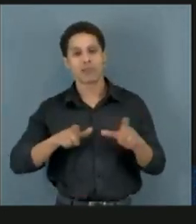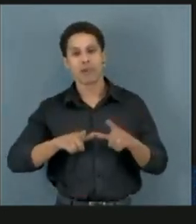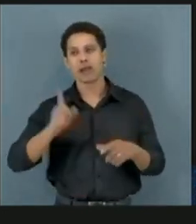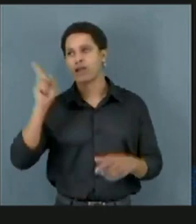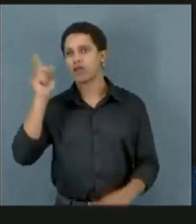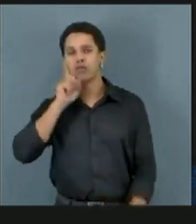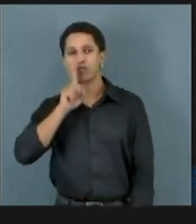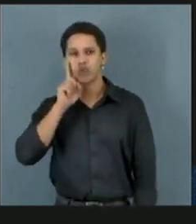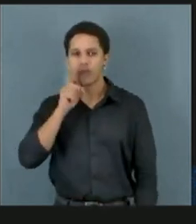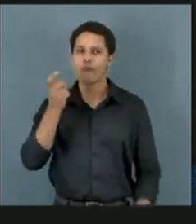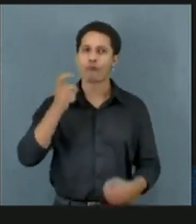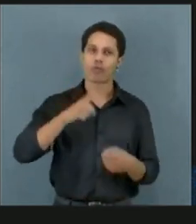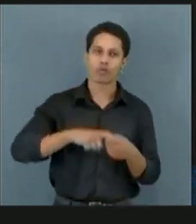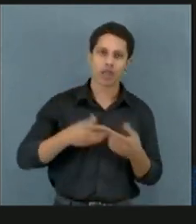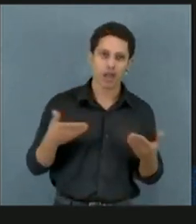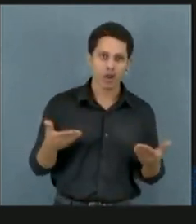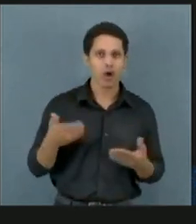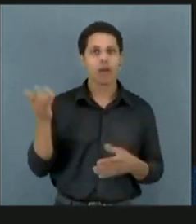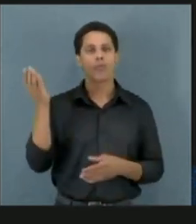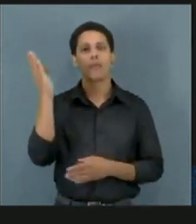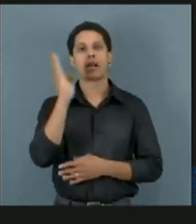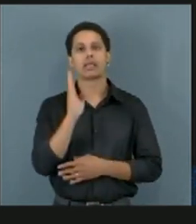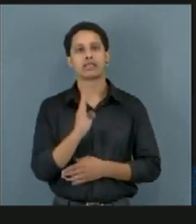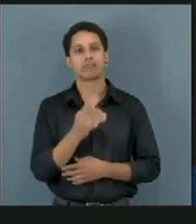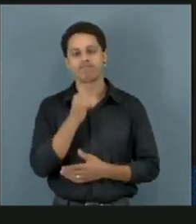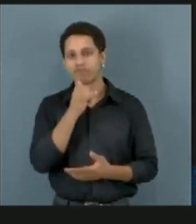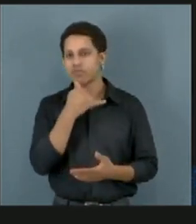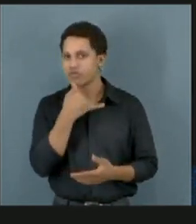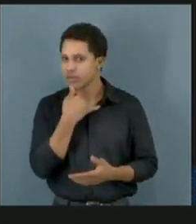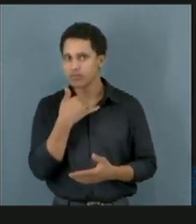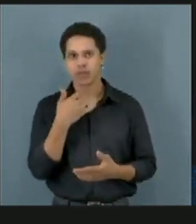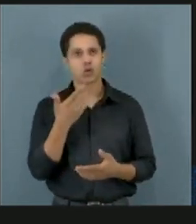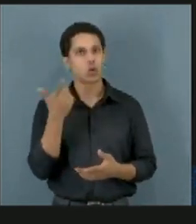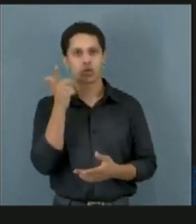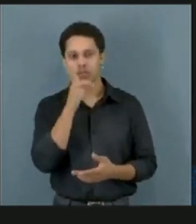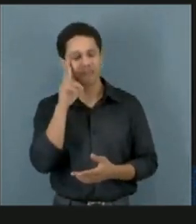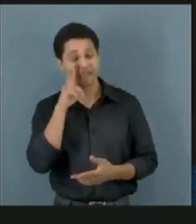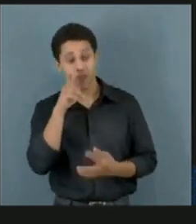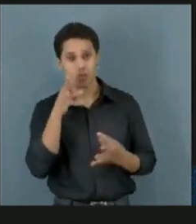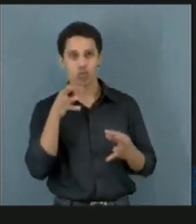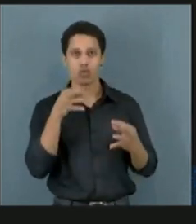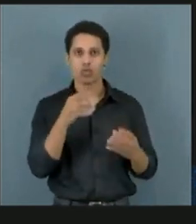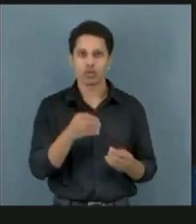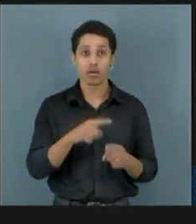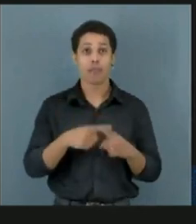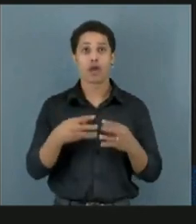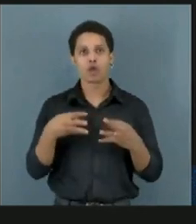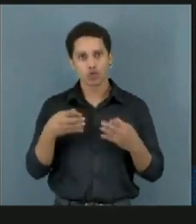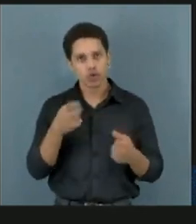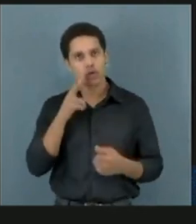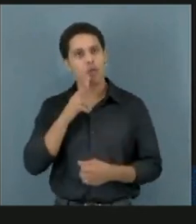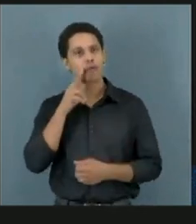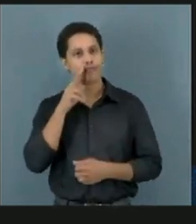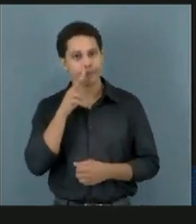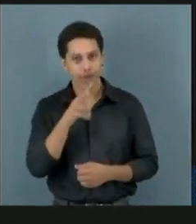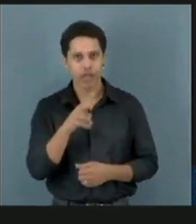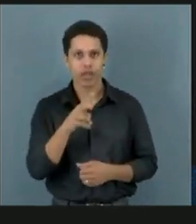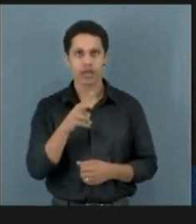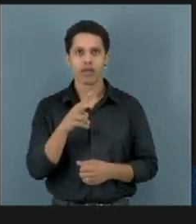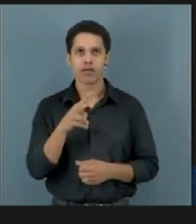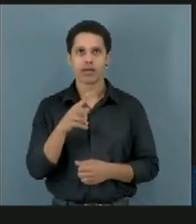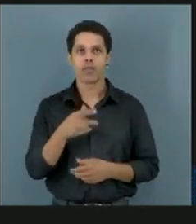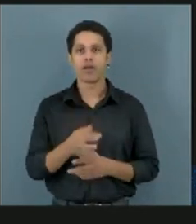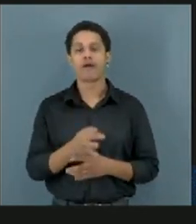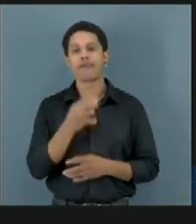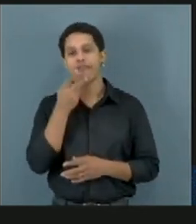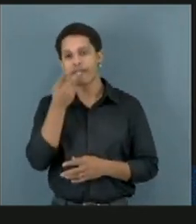Estou voltando agora à tarde para o Brasil. Infelizmente, não conseguirei assistir tudo. Mas tudo que eu puder assistir, as falas que viram